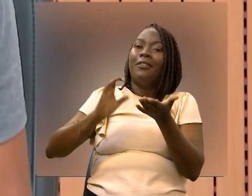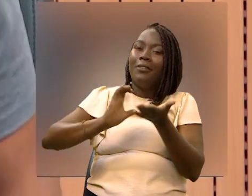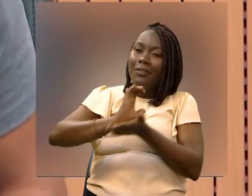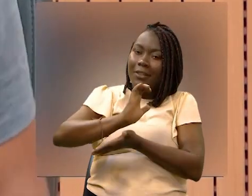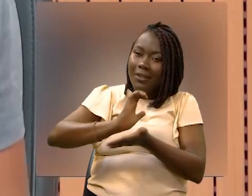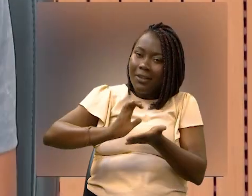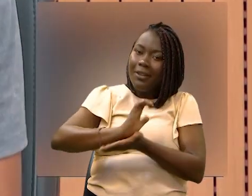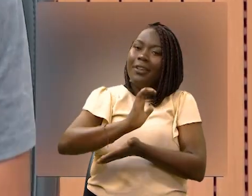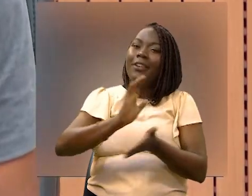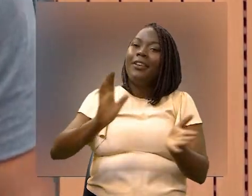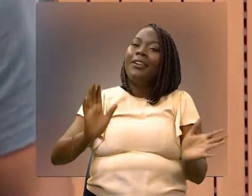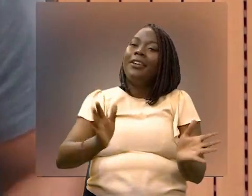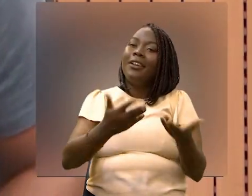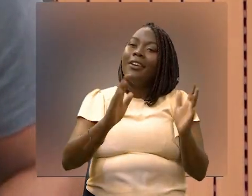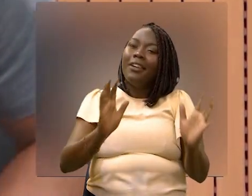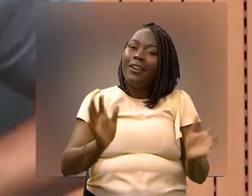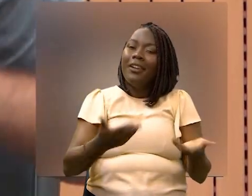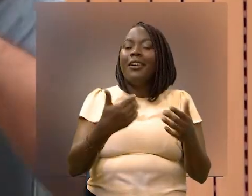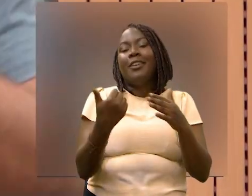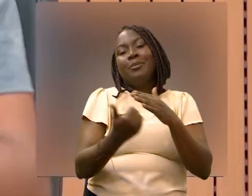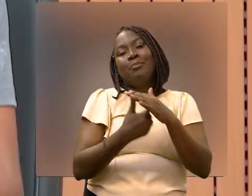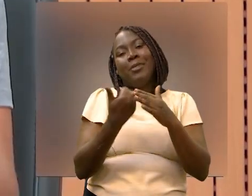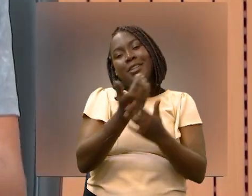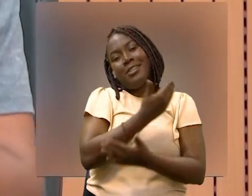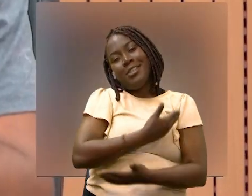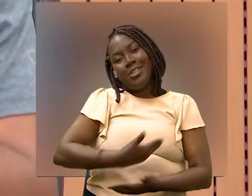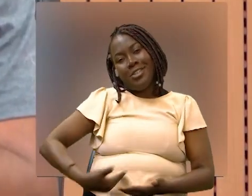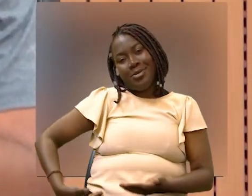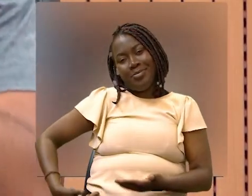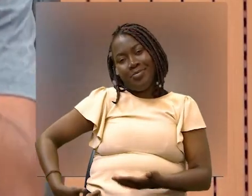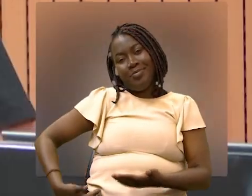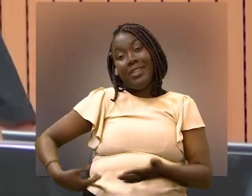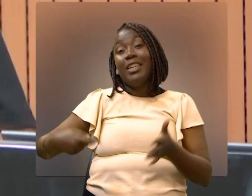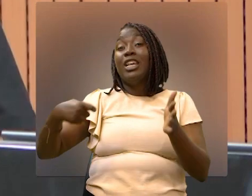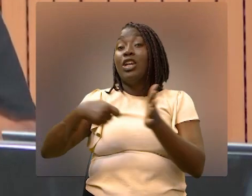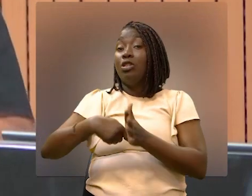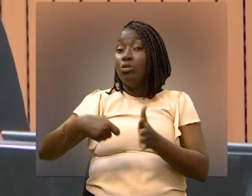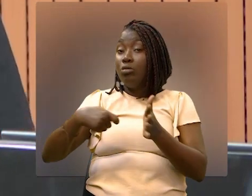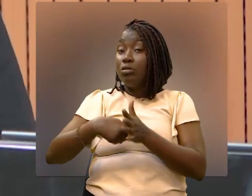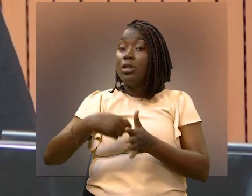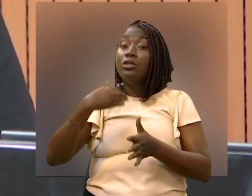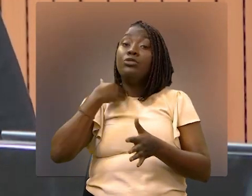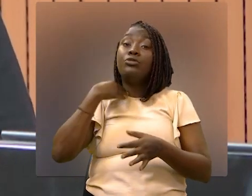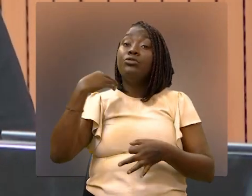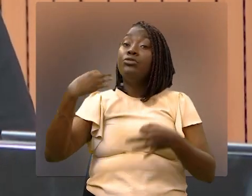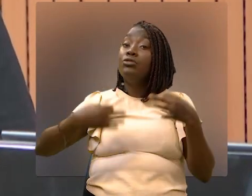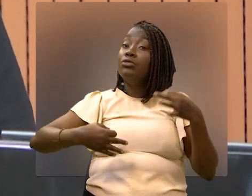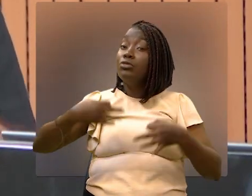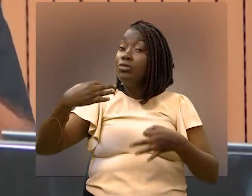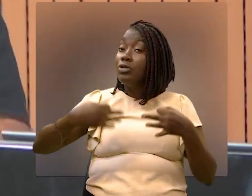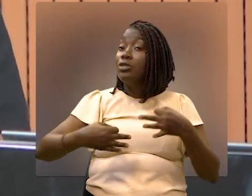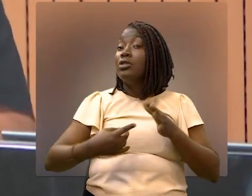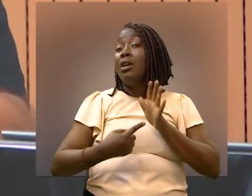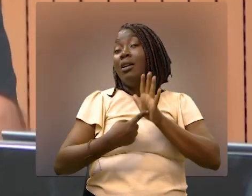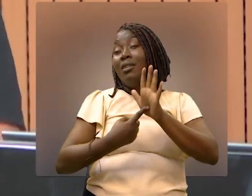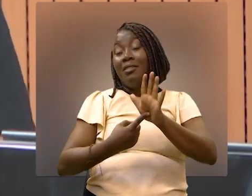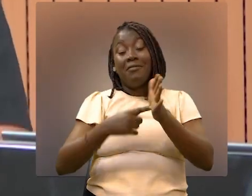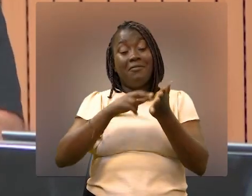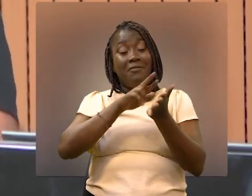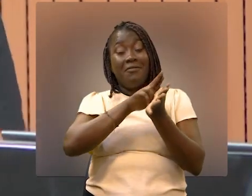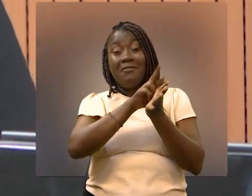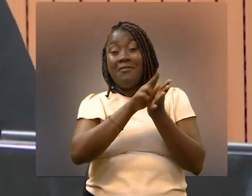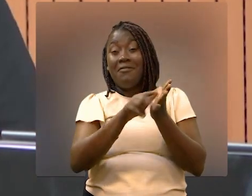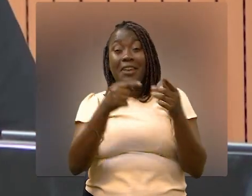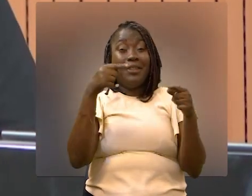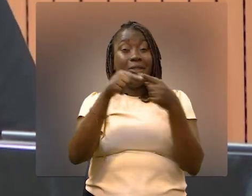financiarização e de incentivo às empresas públicas. A gente tem uma luta jurídica que aponta várias